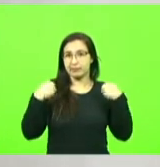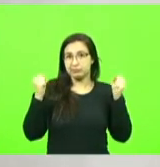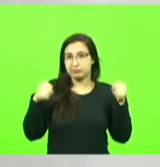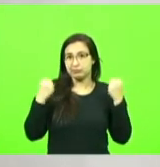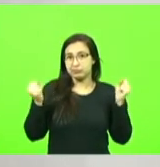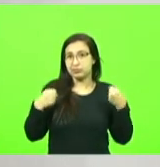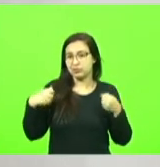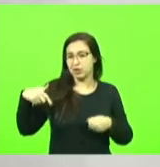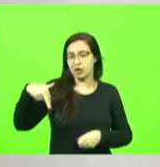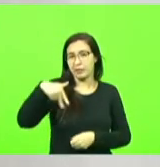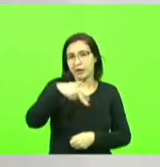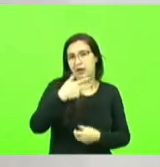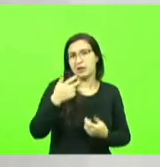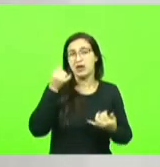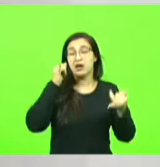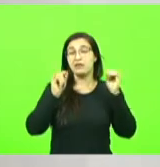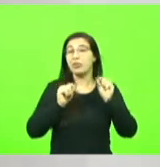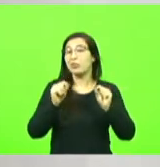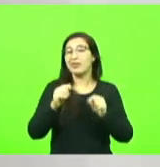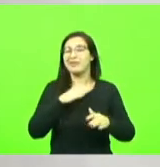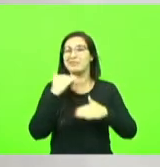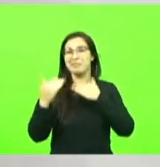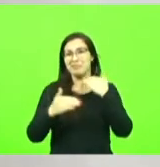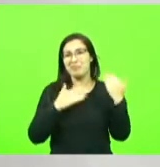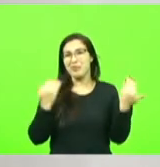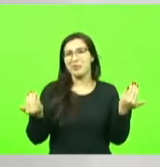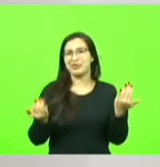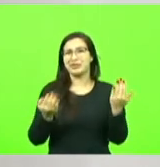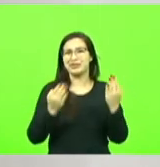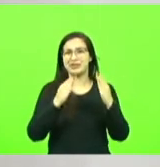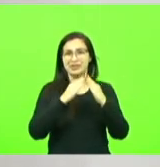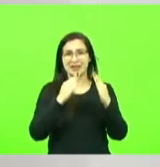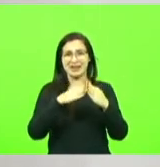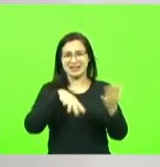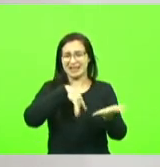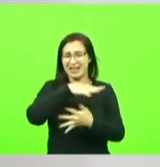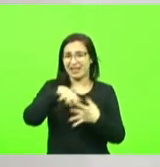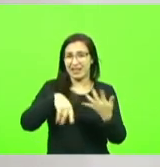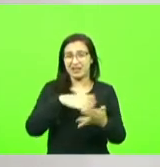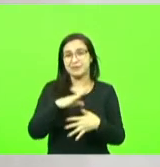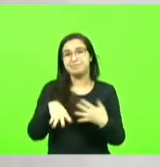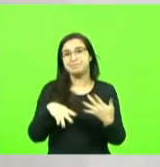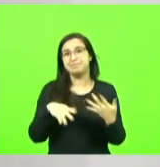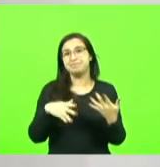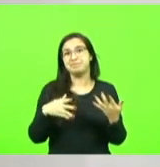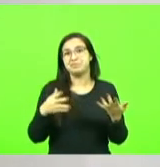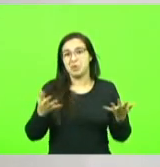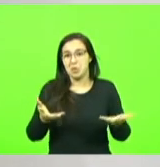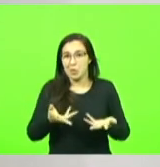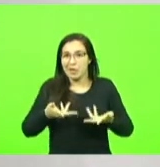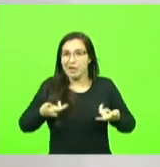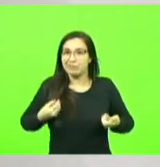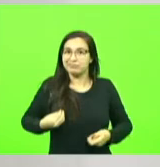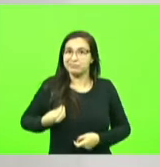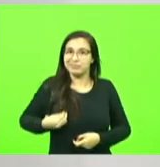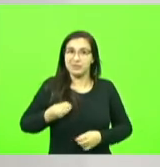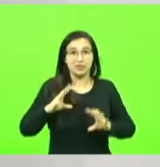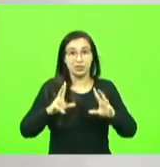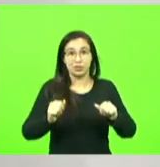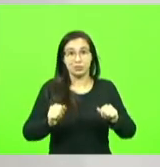lares desfeitos e garantindo maior qualidade de vida para a nossa gente nos sites